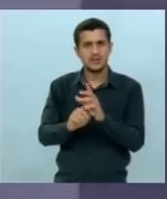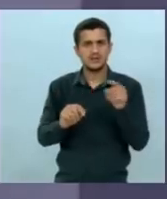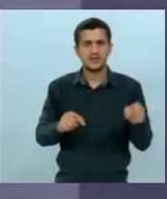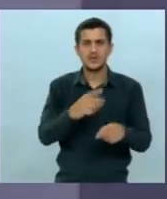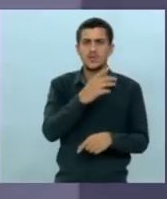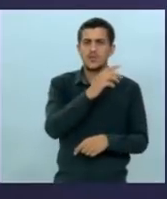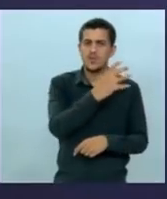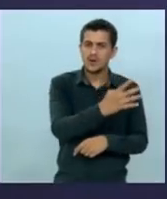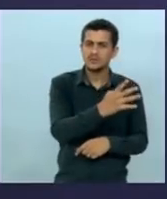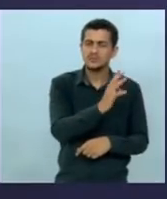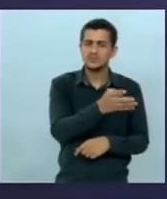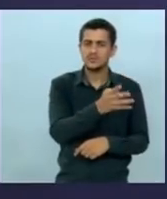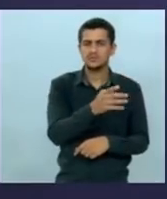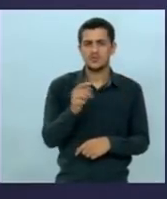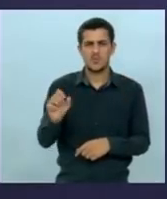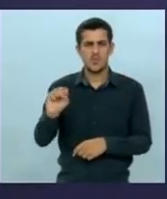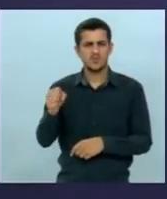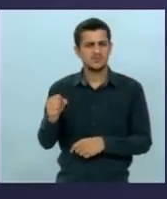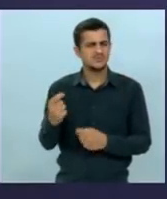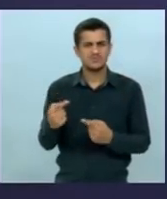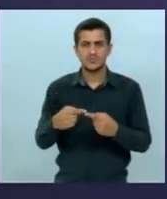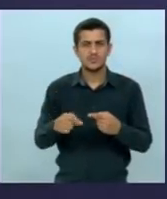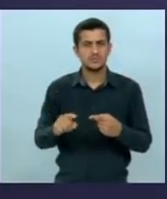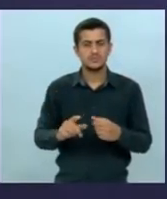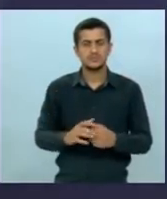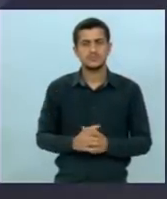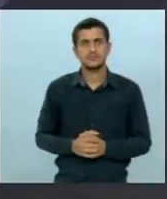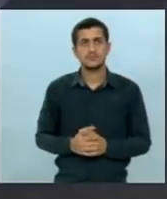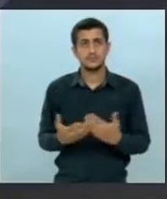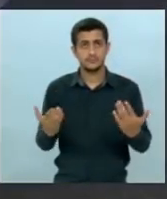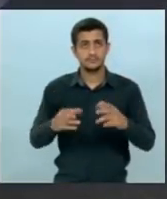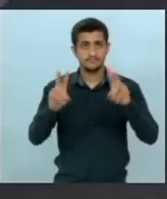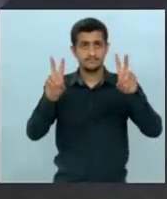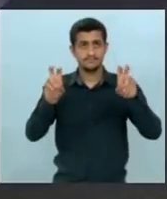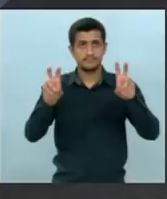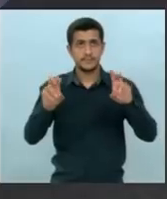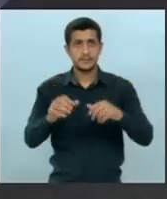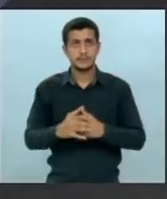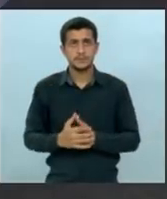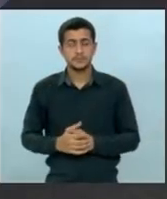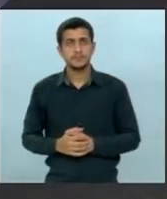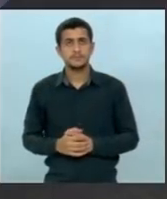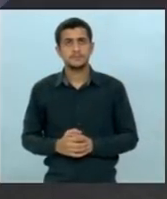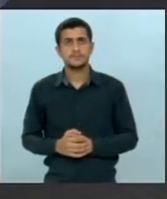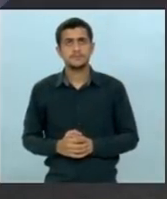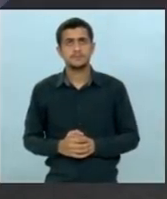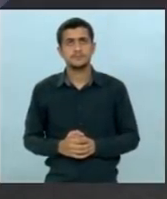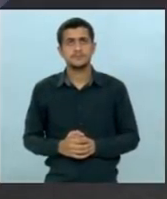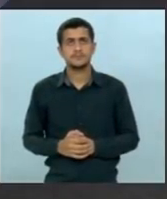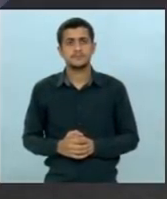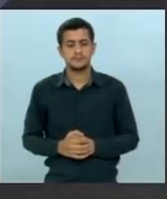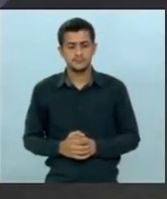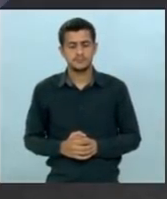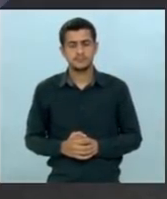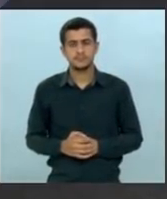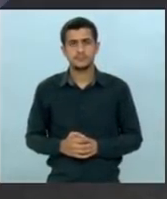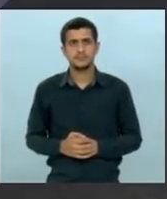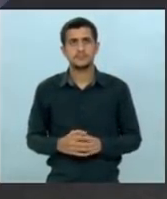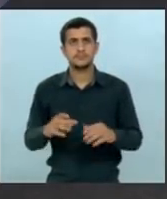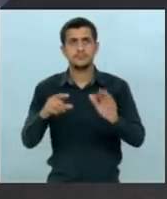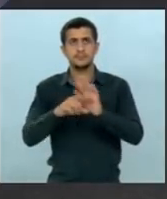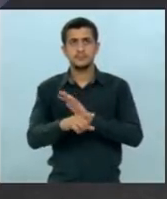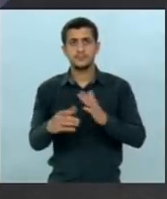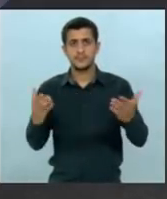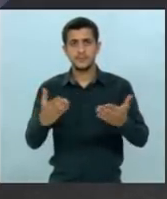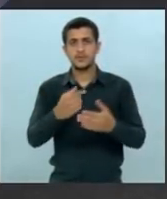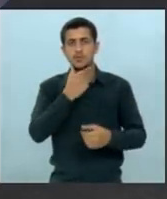droga bom eu vou sortear agora o nosso próximo tema vamos conhecer aqui qual é o próximo assunto das perguntas quem faz a pergunta é o